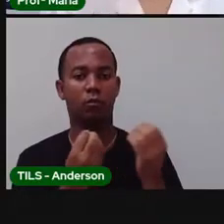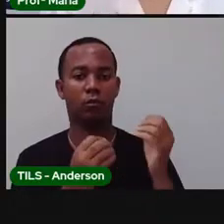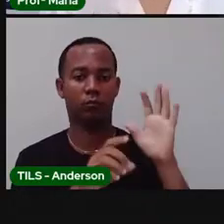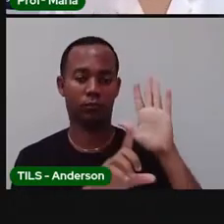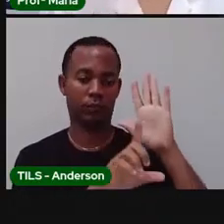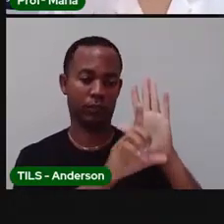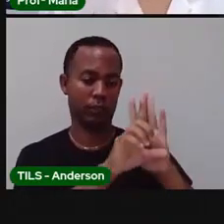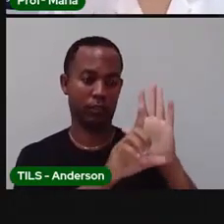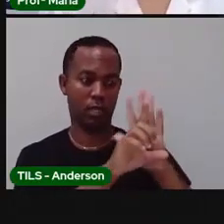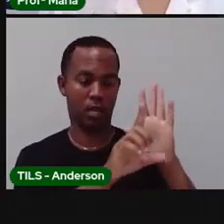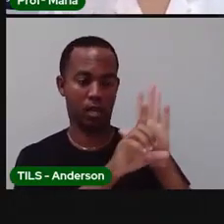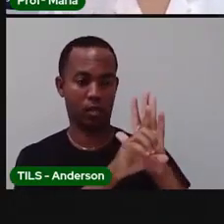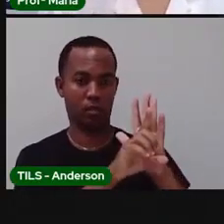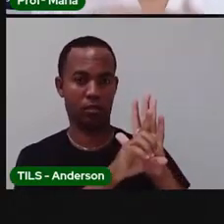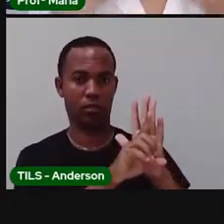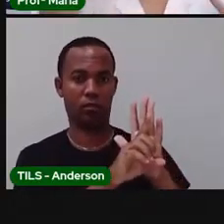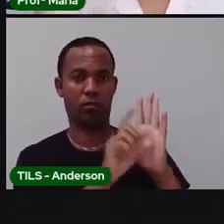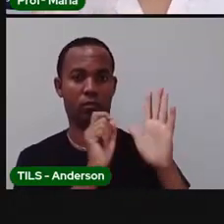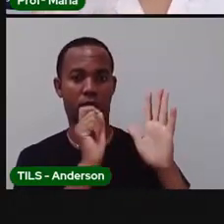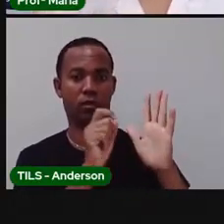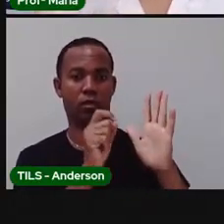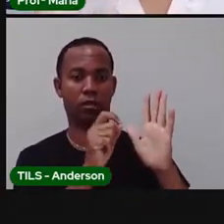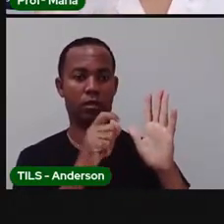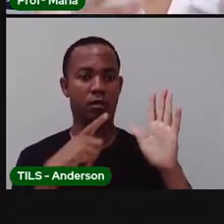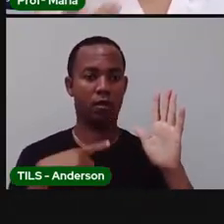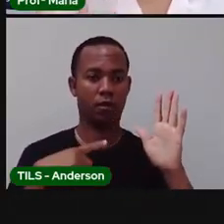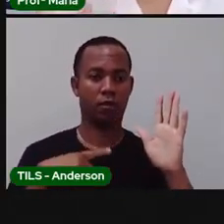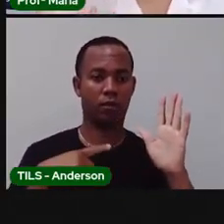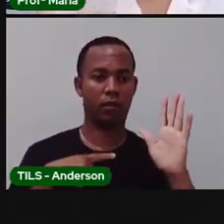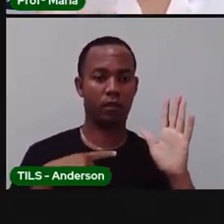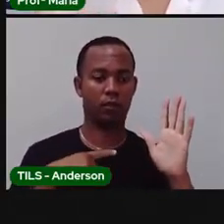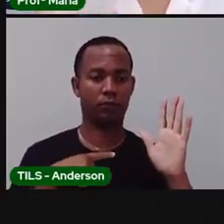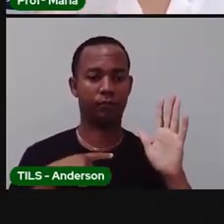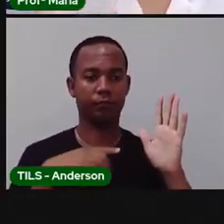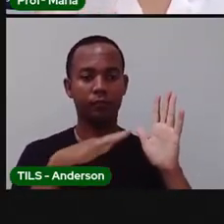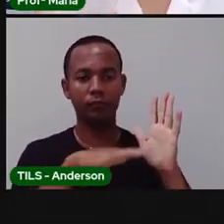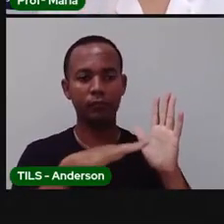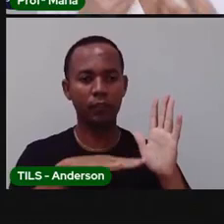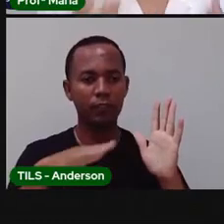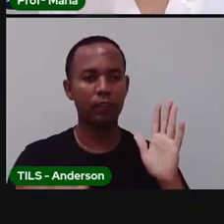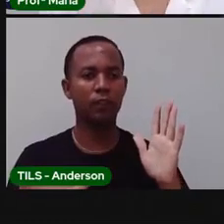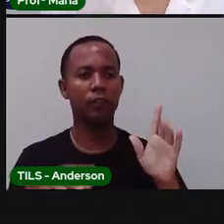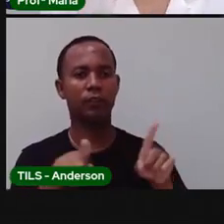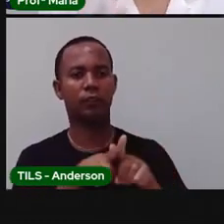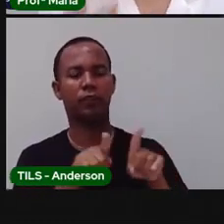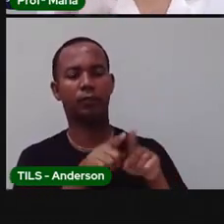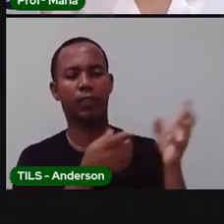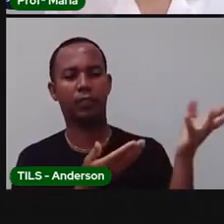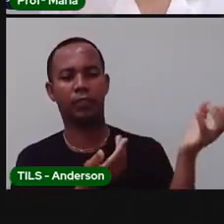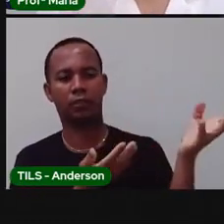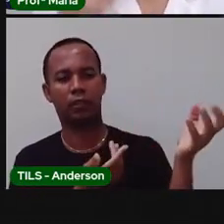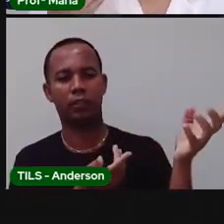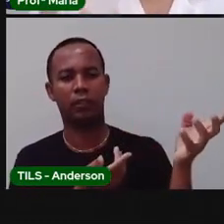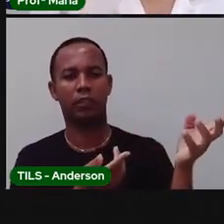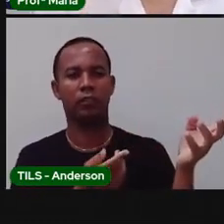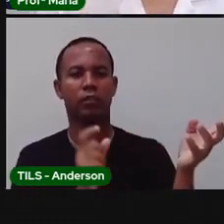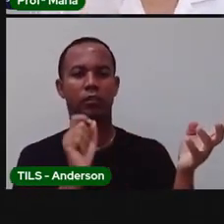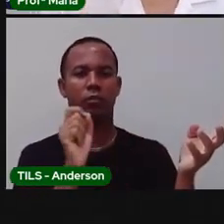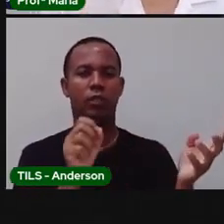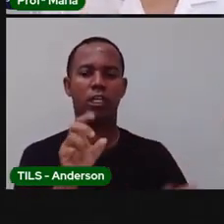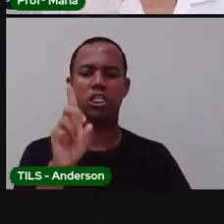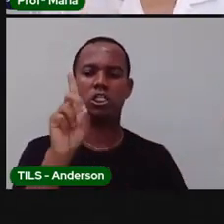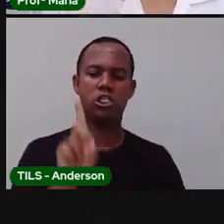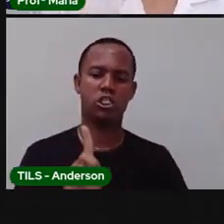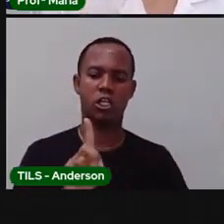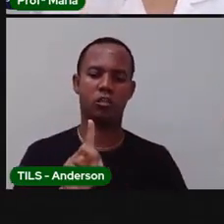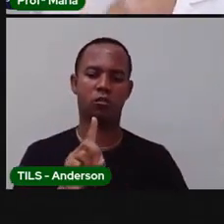leis que dão às crianças, né, aos adolescentes, dão direitos, e um deles, na verdade,